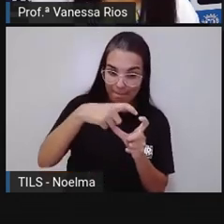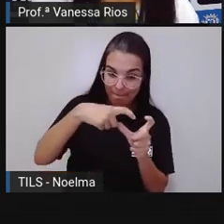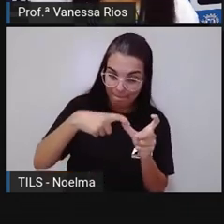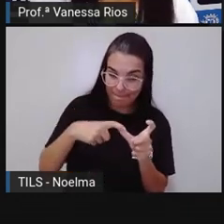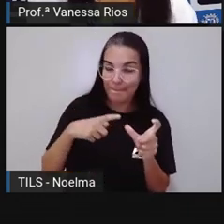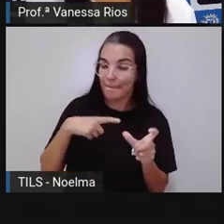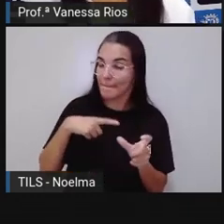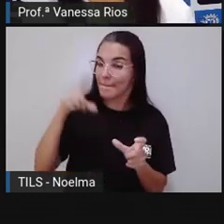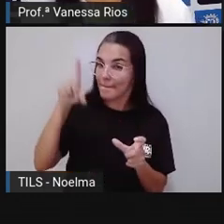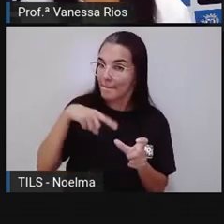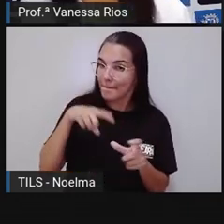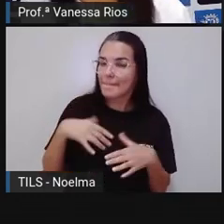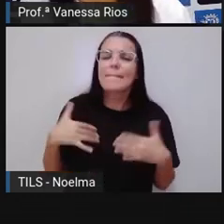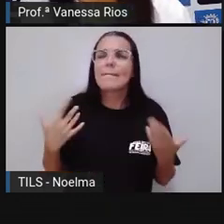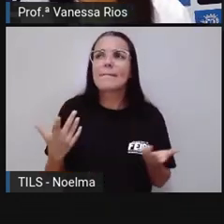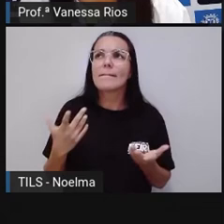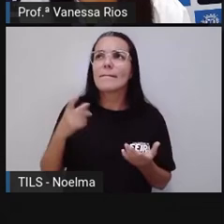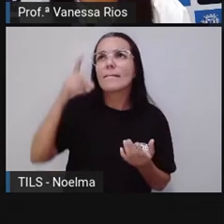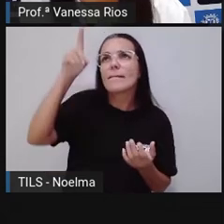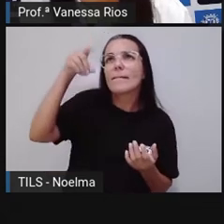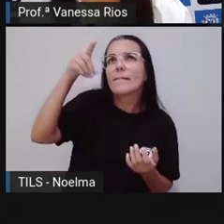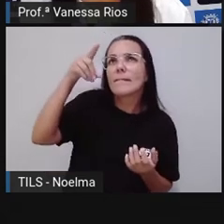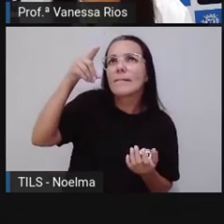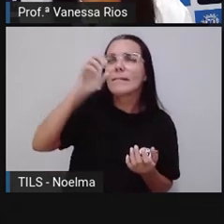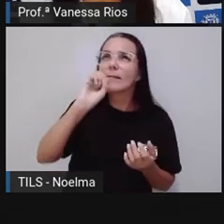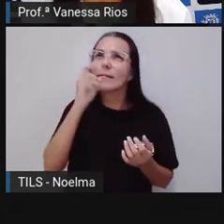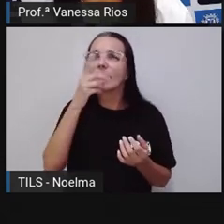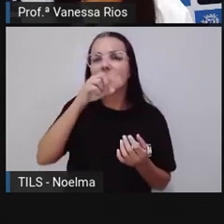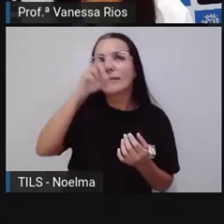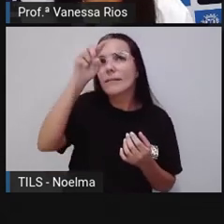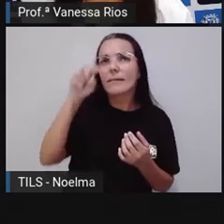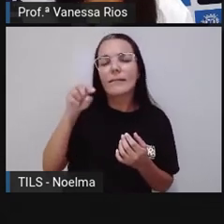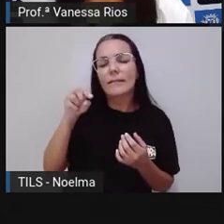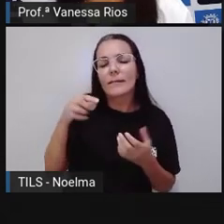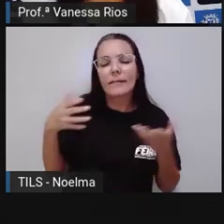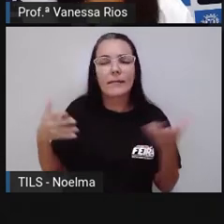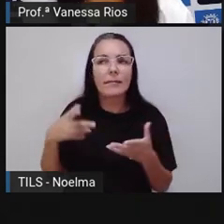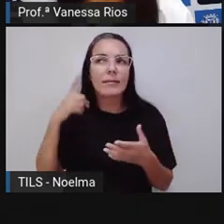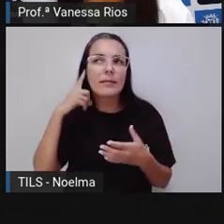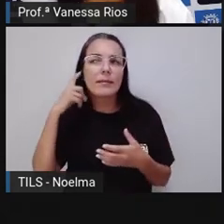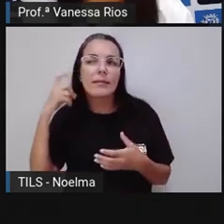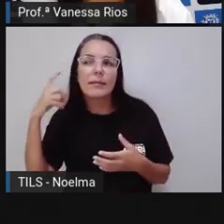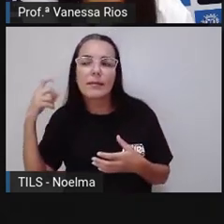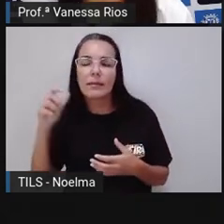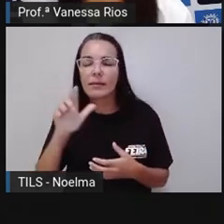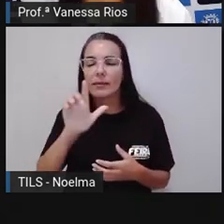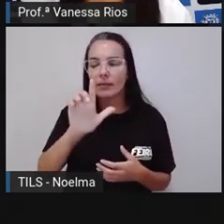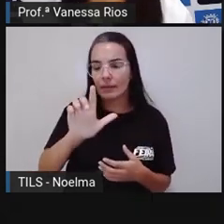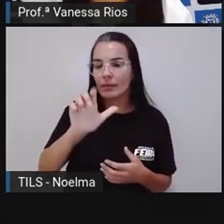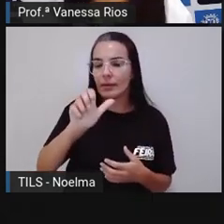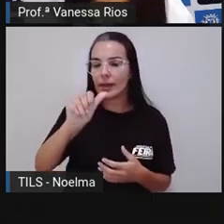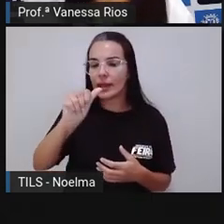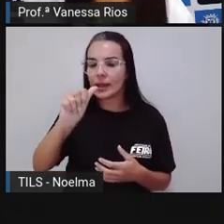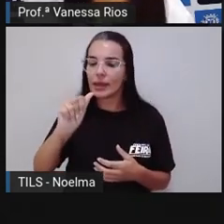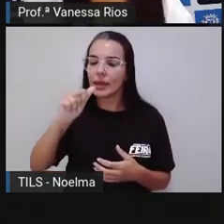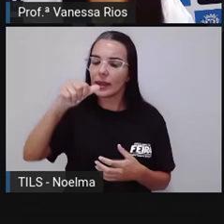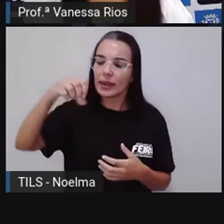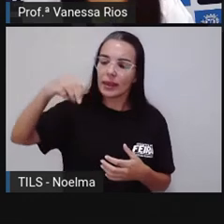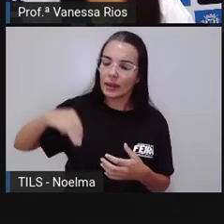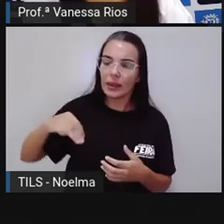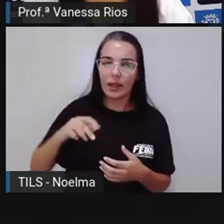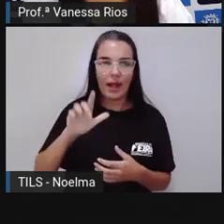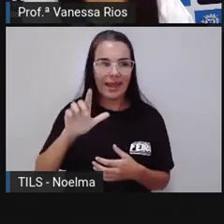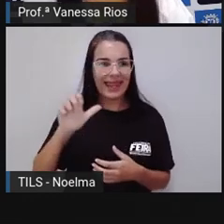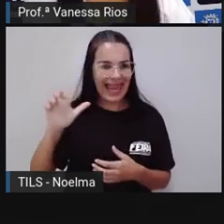agudo ou o acento é circunflexo? Vamos observar o som do ar, não é? Que é a vogal presente na